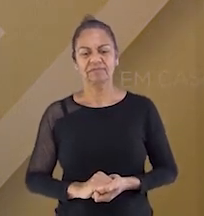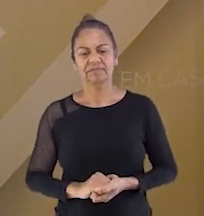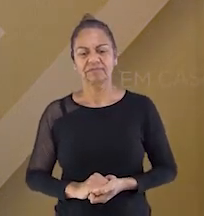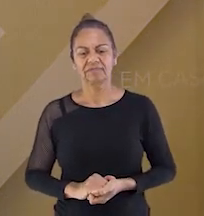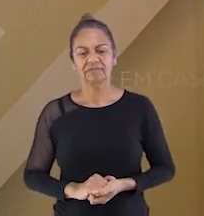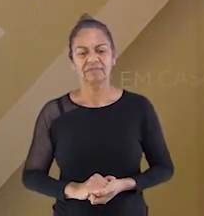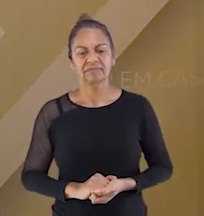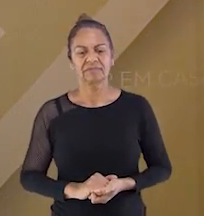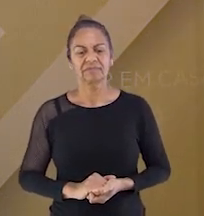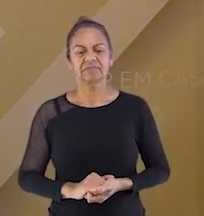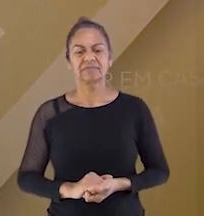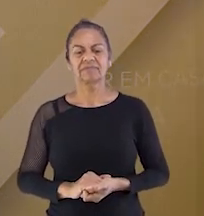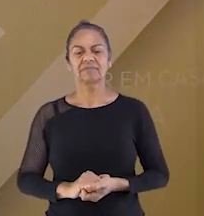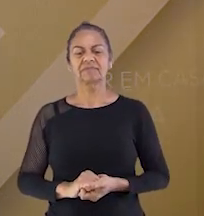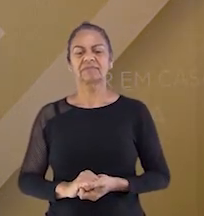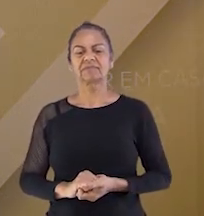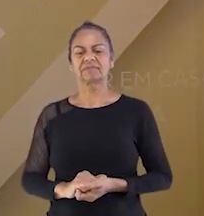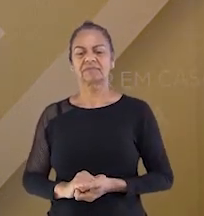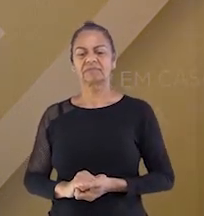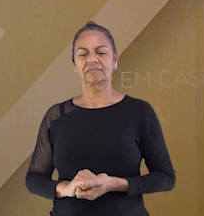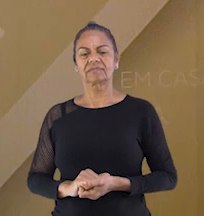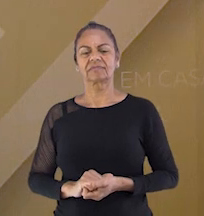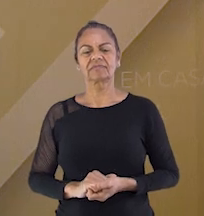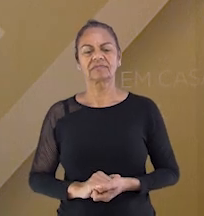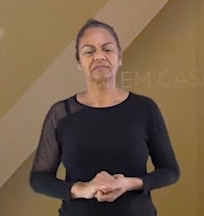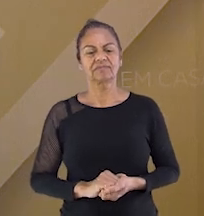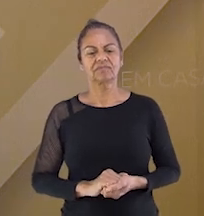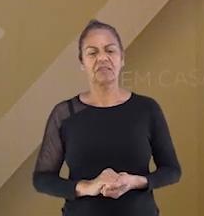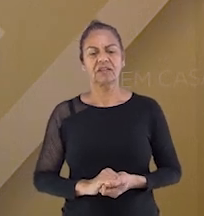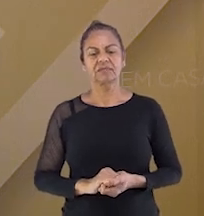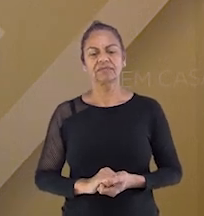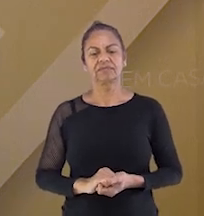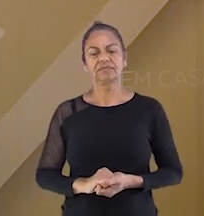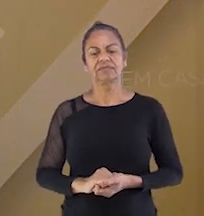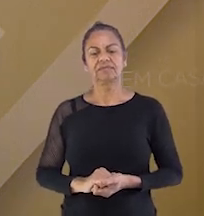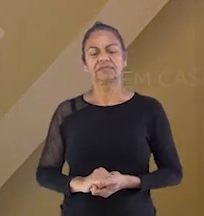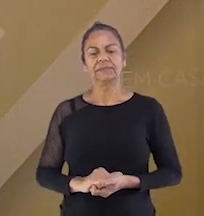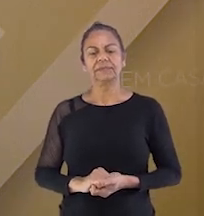de quanto mesmo? Um a zero. Um a zero. Um,